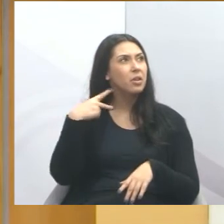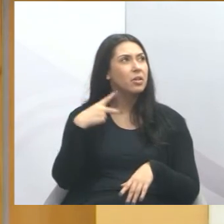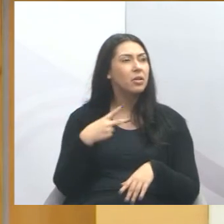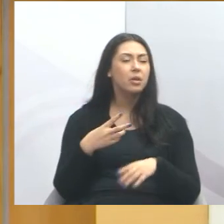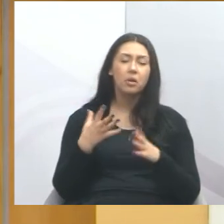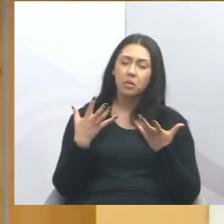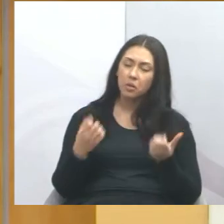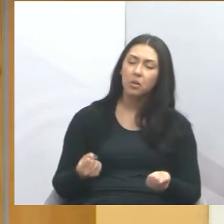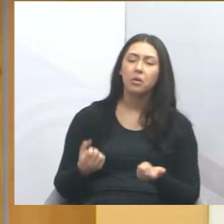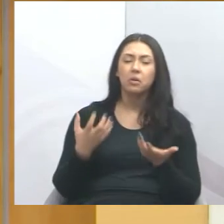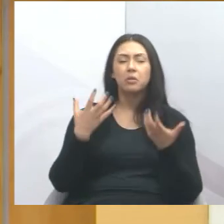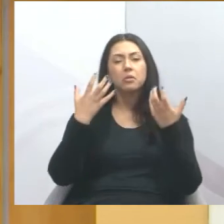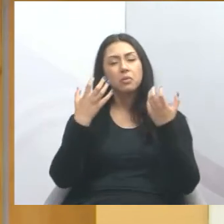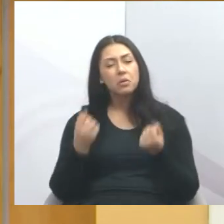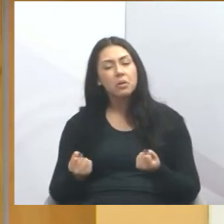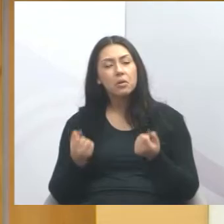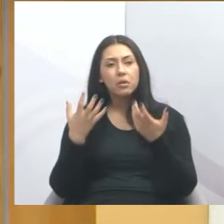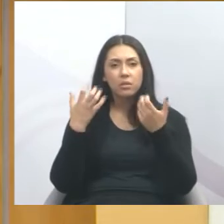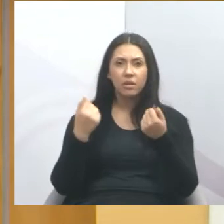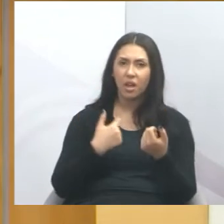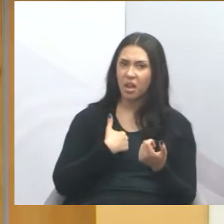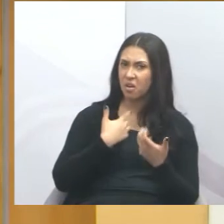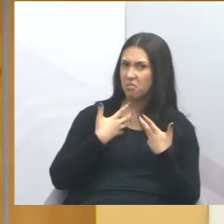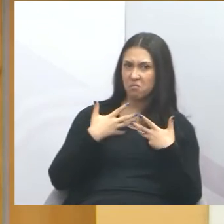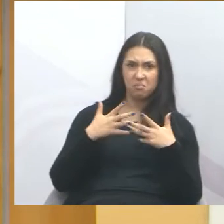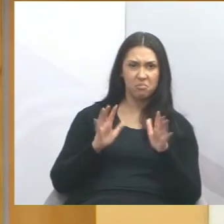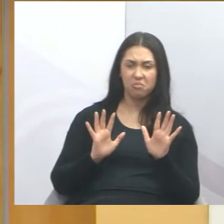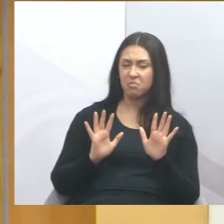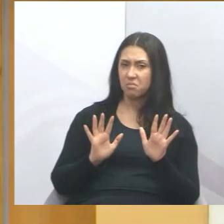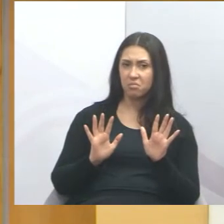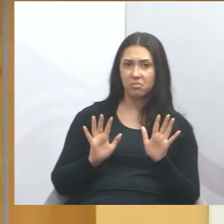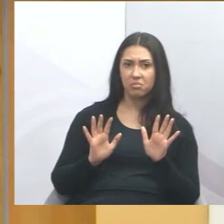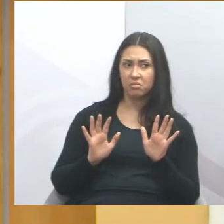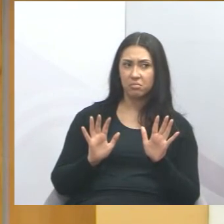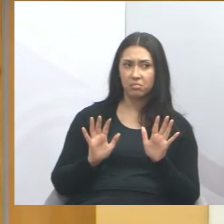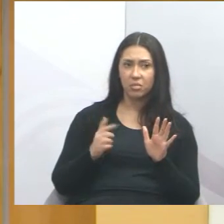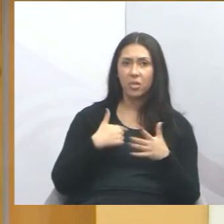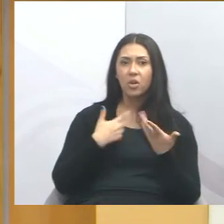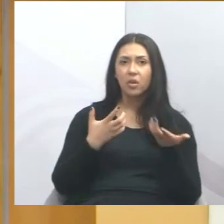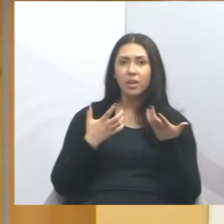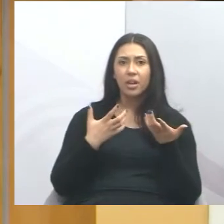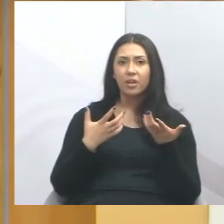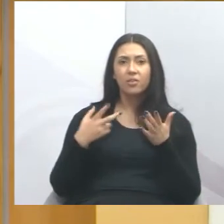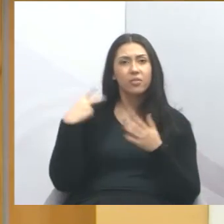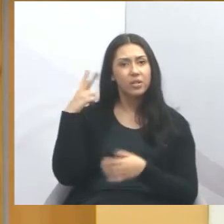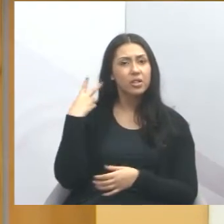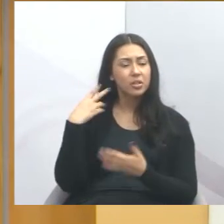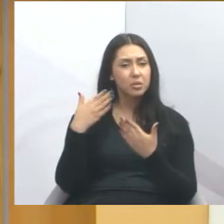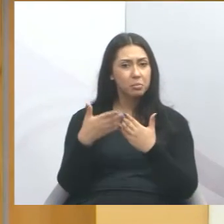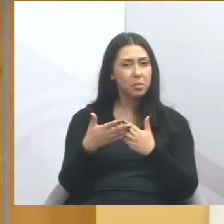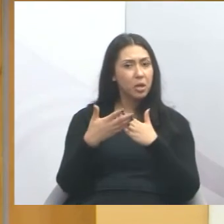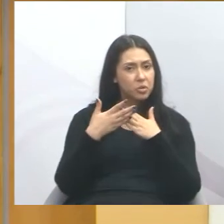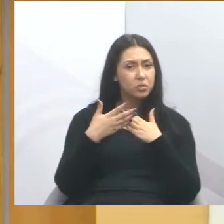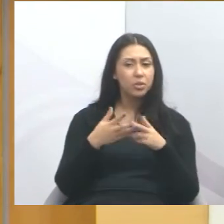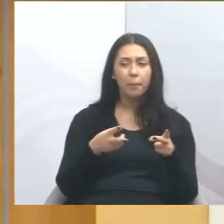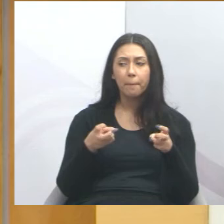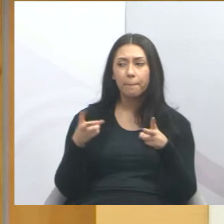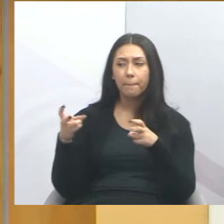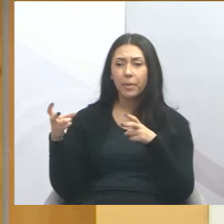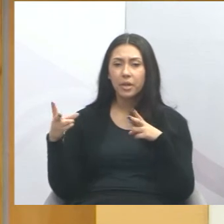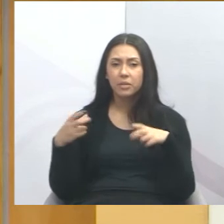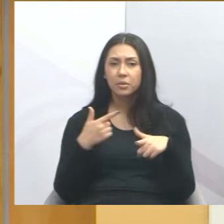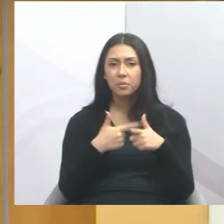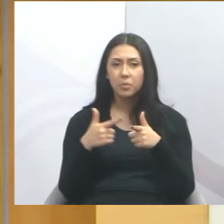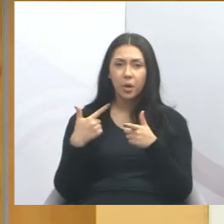com tudo, eu se um dia fosse prefeito, eu não queria vereador e ficasse concordando com tudo, queria vereador que me ajudasse a identificar os problemas,